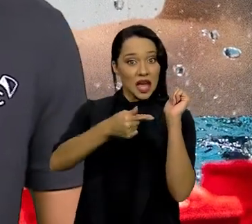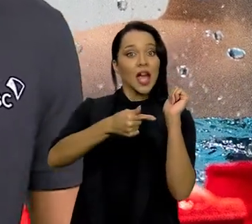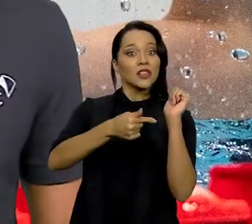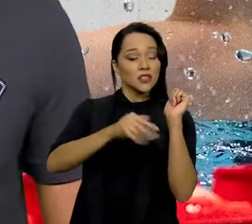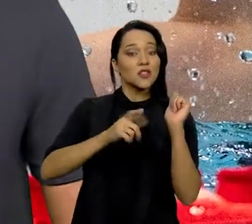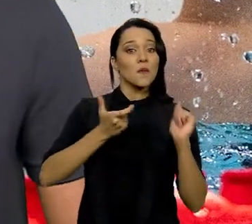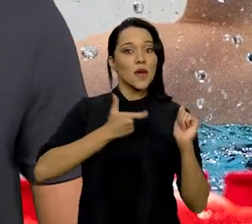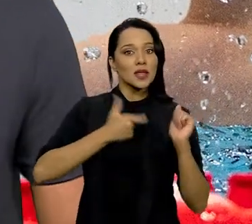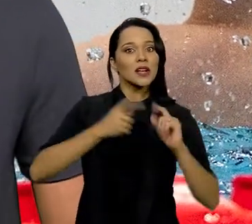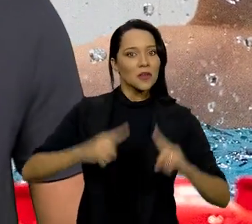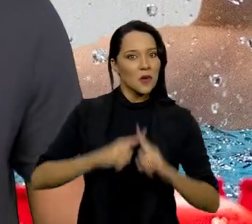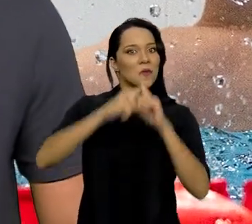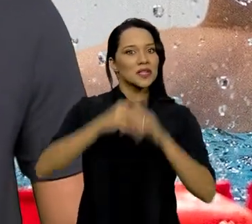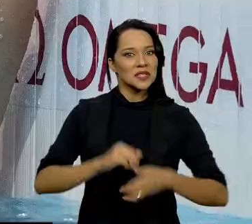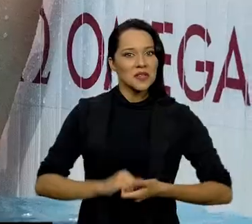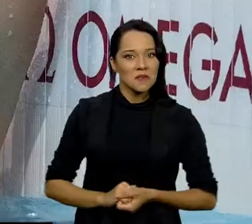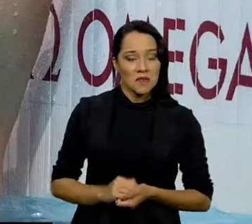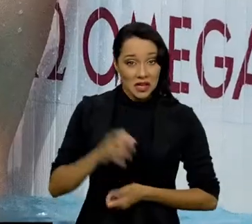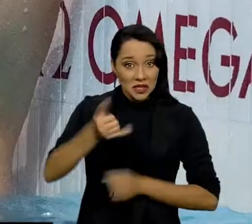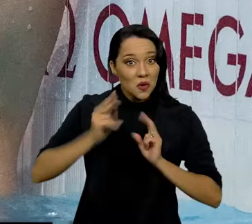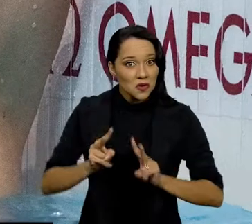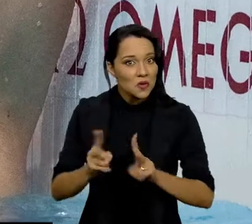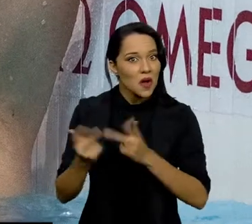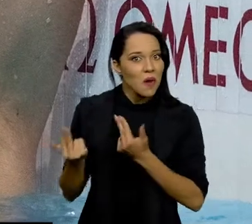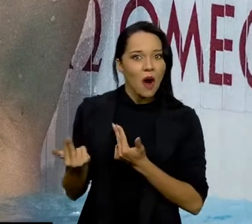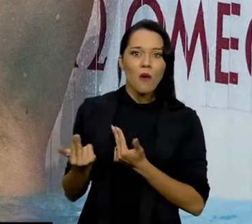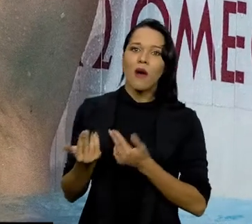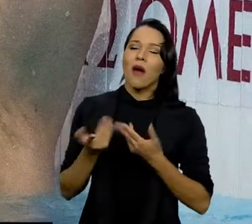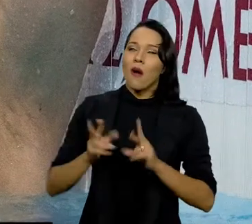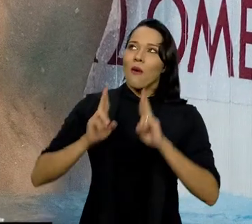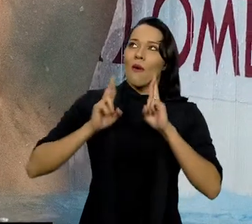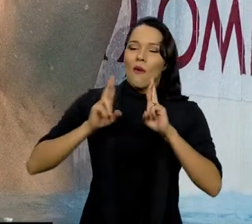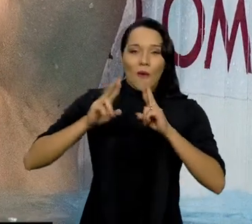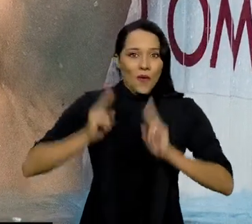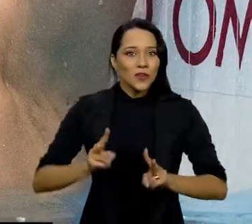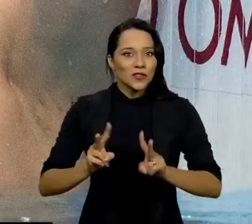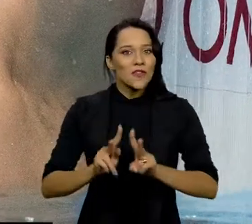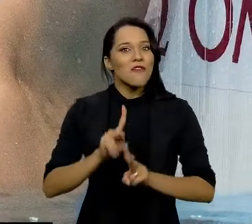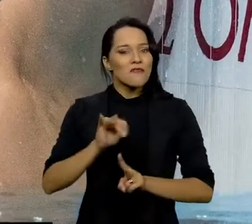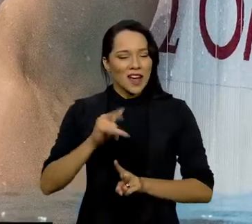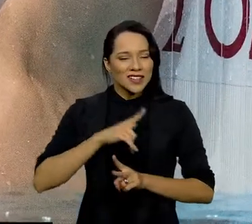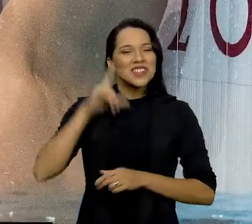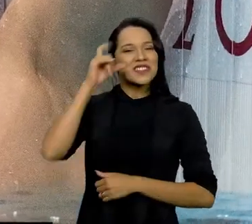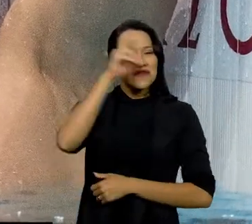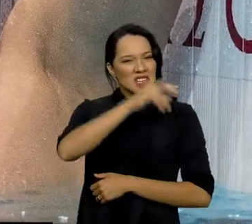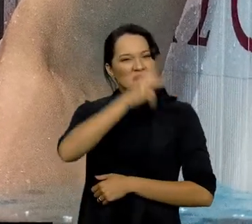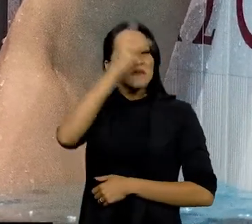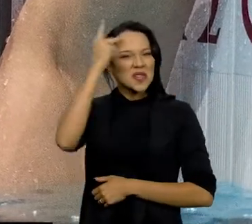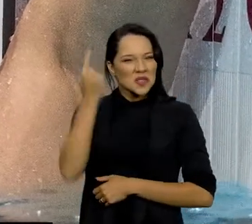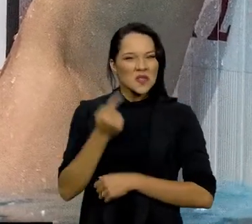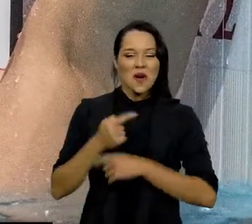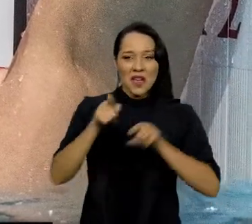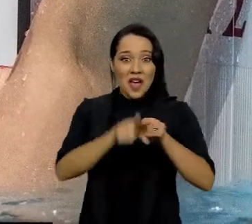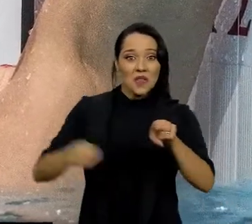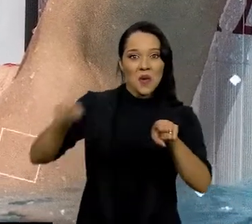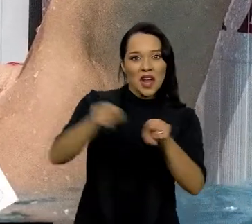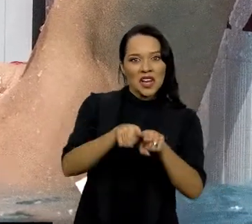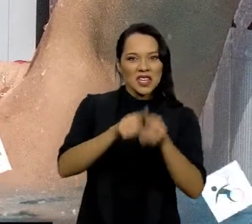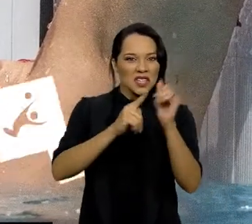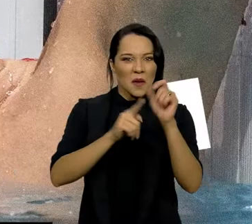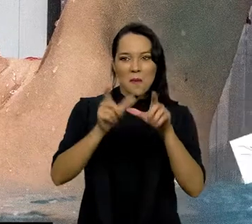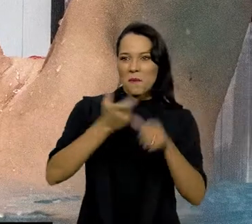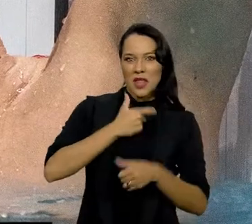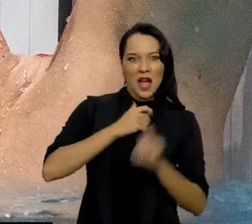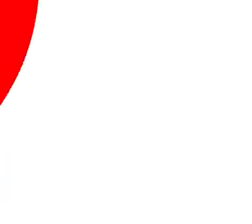no ranking de medalhas da competição. Se continuar assim, e tomara que continue, vai dar trabalho para o pessoal que atualiza o ranking